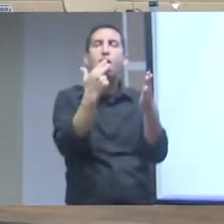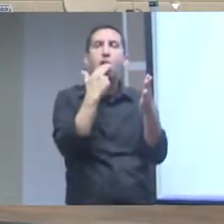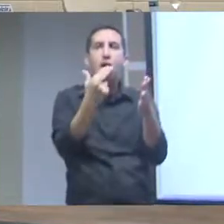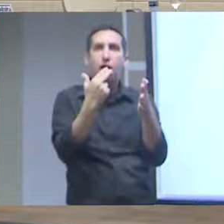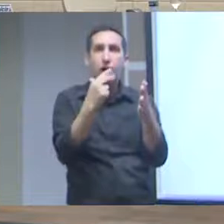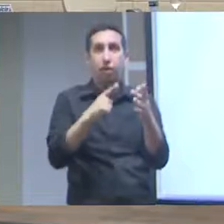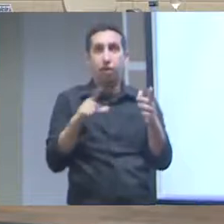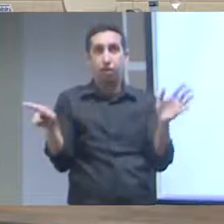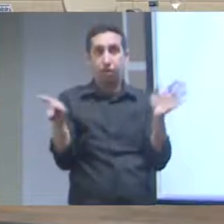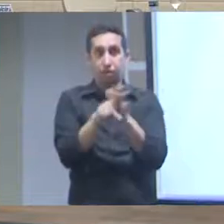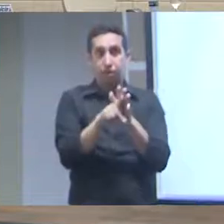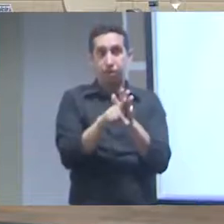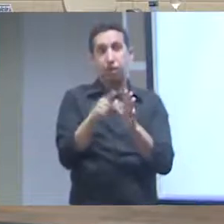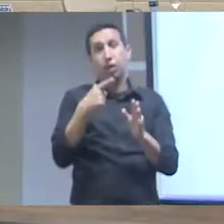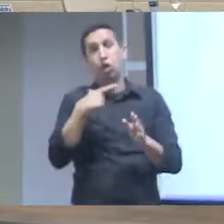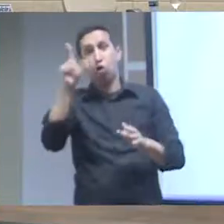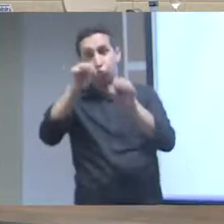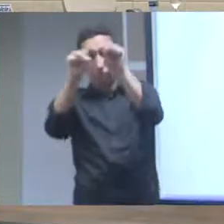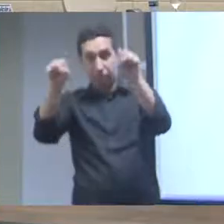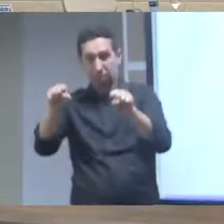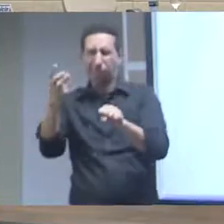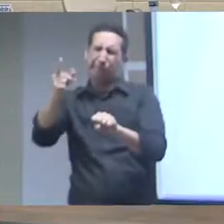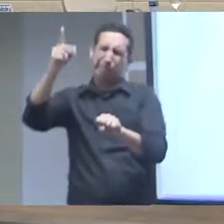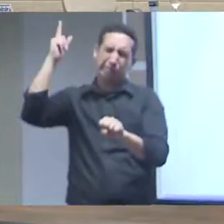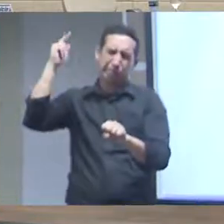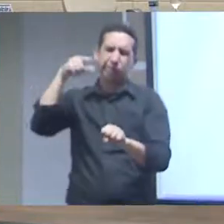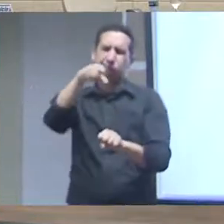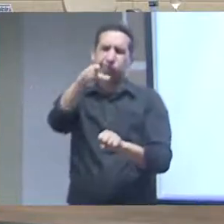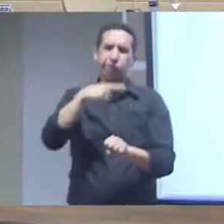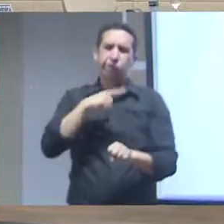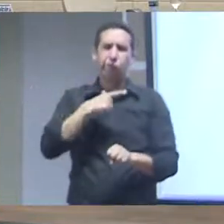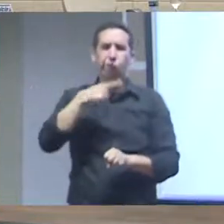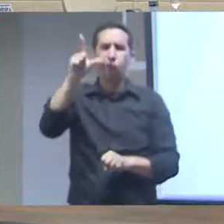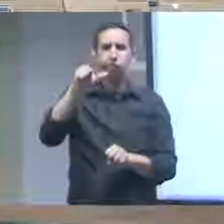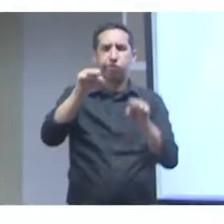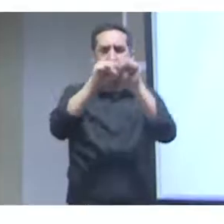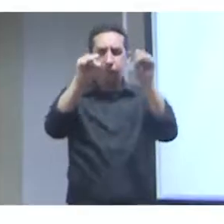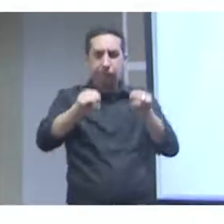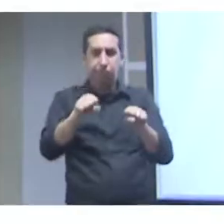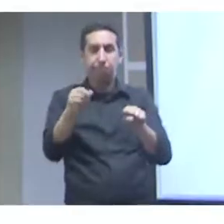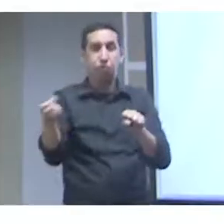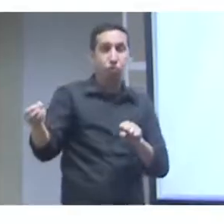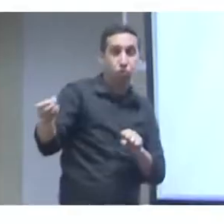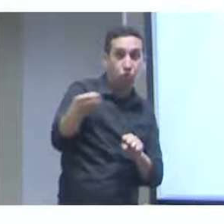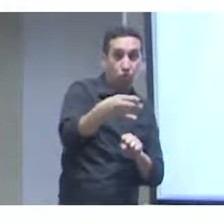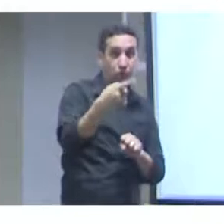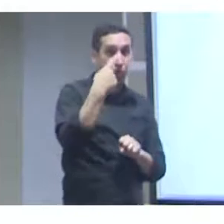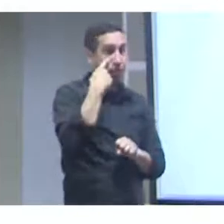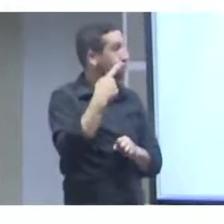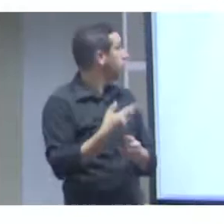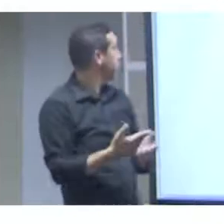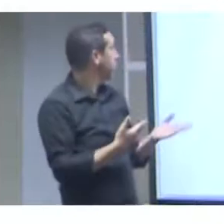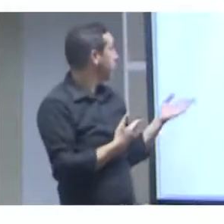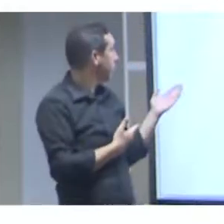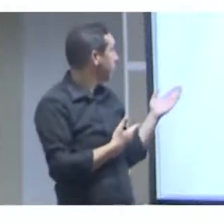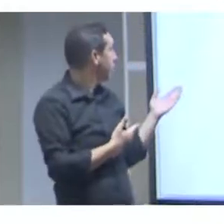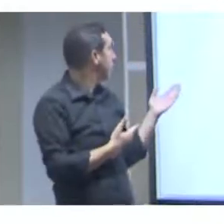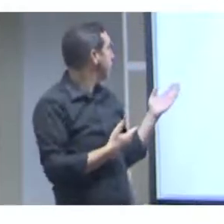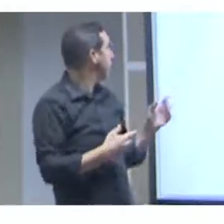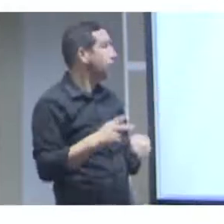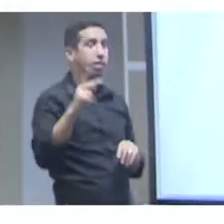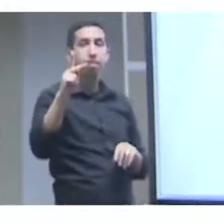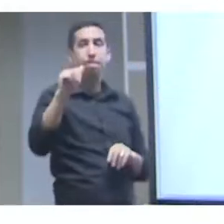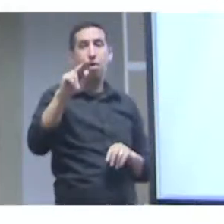Equinata que já é sinônimo de pau-brasília e Birapitanga tem uma foto no Ressorce Space então o que eu tenho que fazer eu tenho que desenvolver